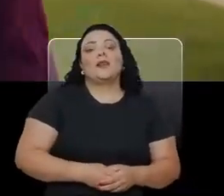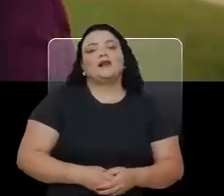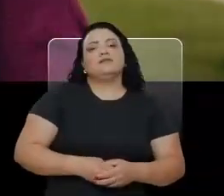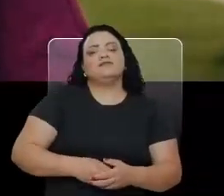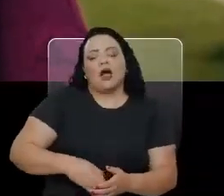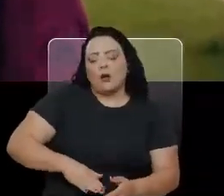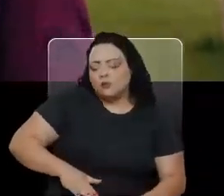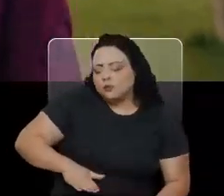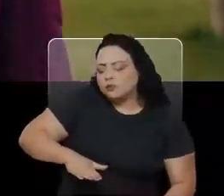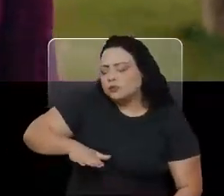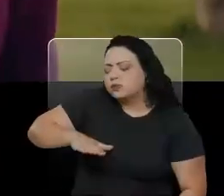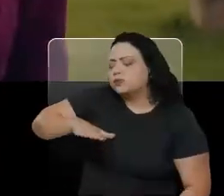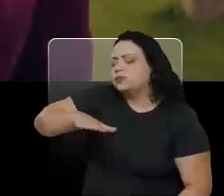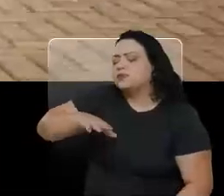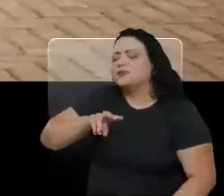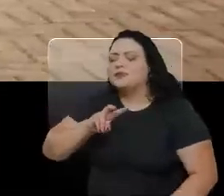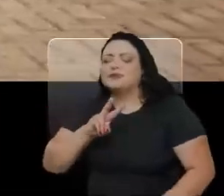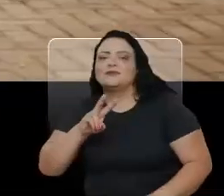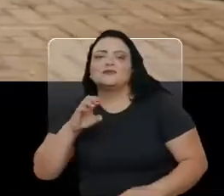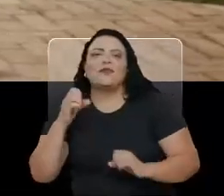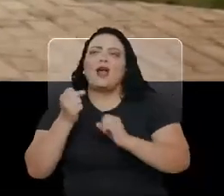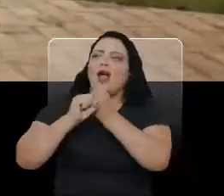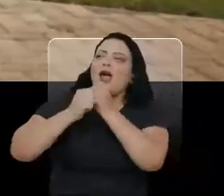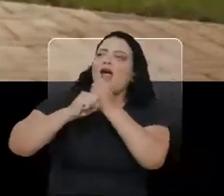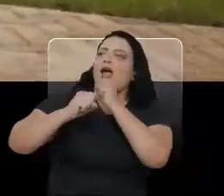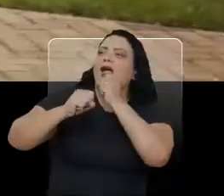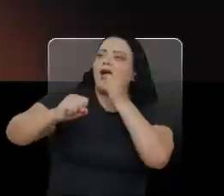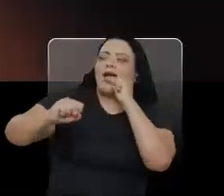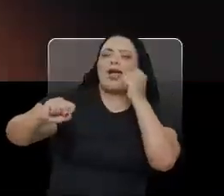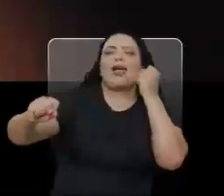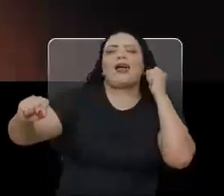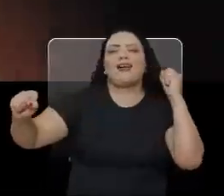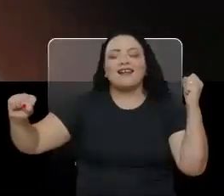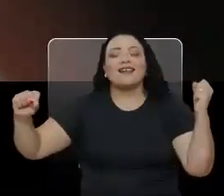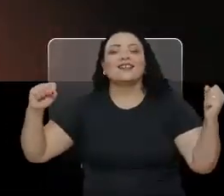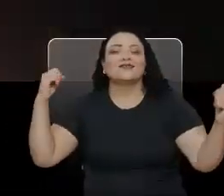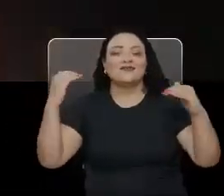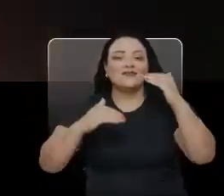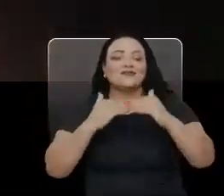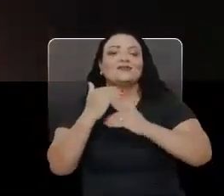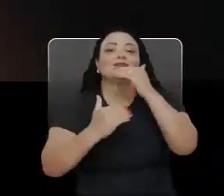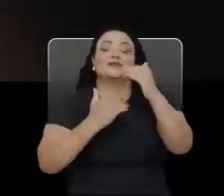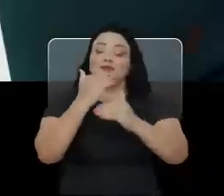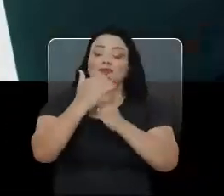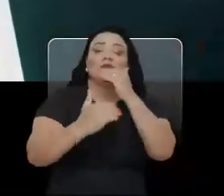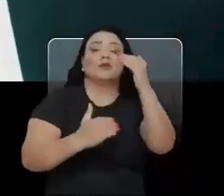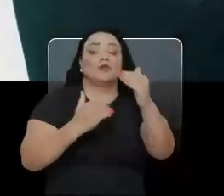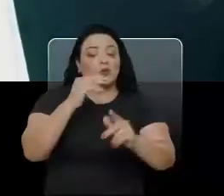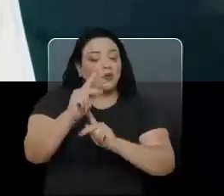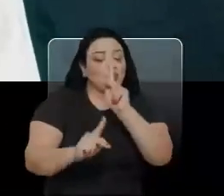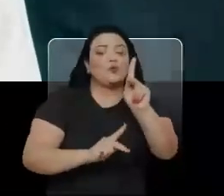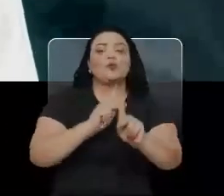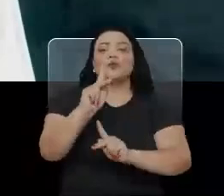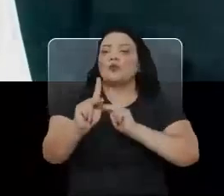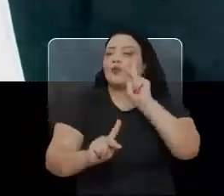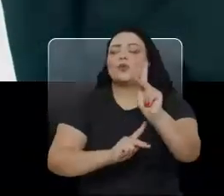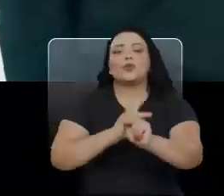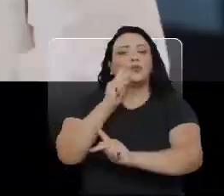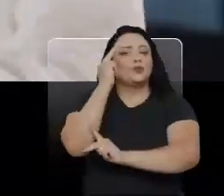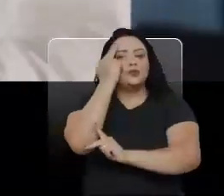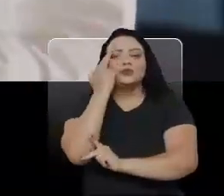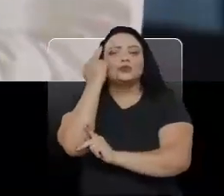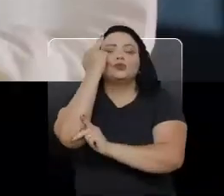O sonho que eu vi nascer, que eu vi crescer, que eu vi prosperar O sonho de toda essa